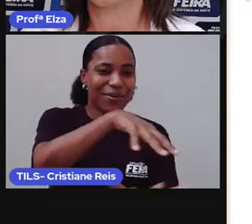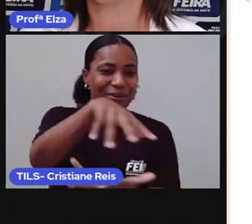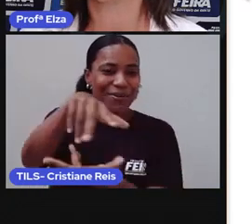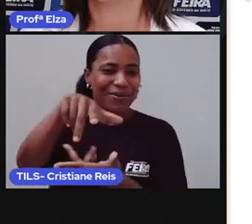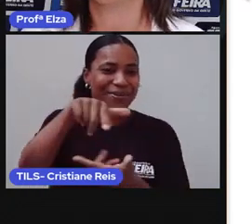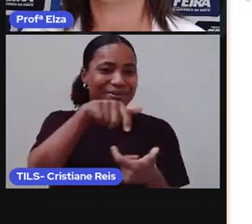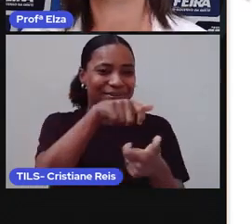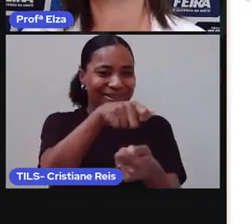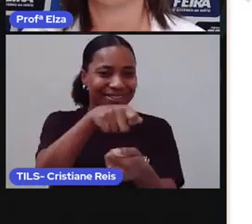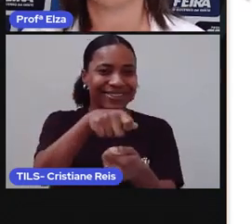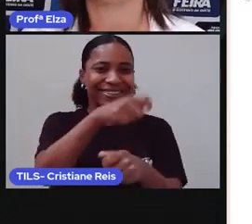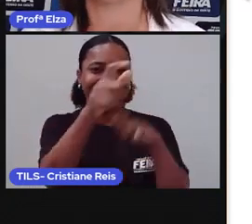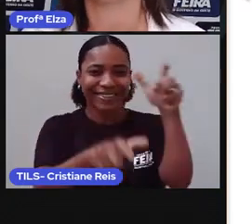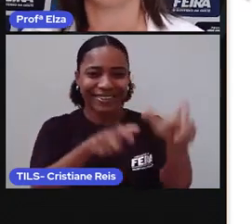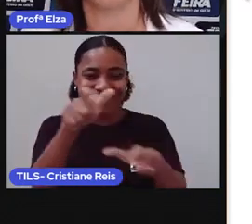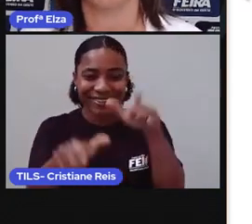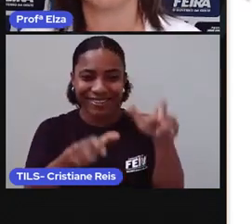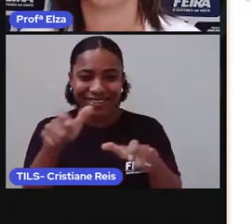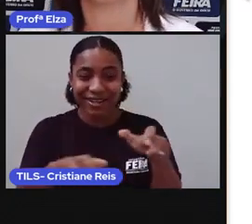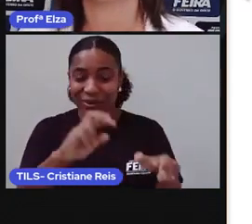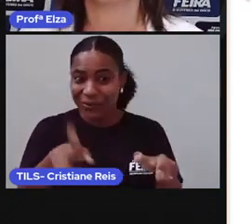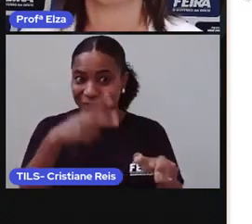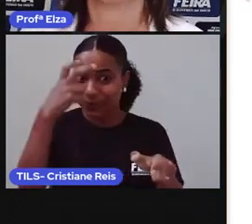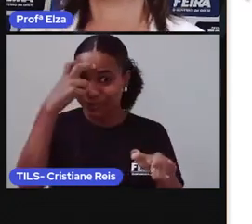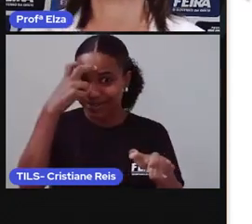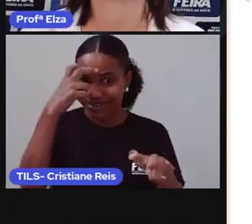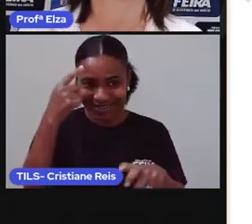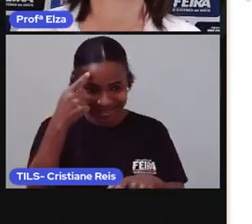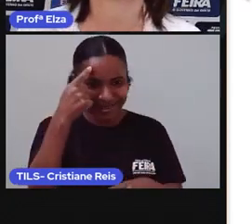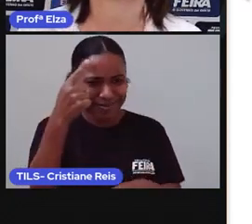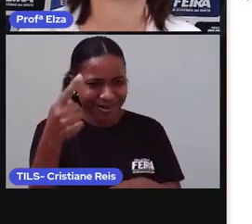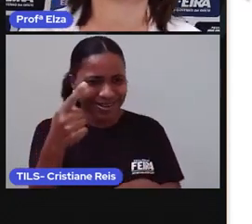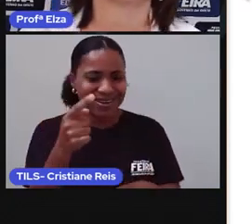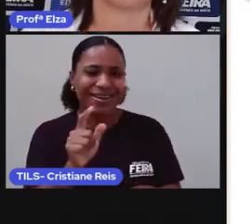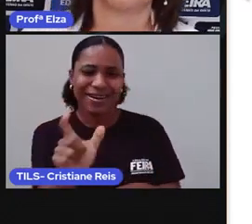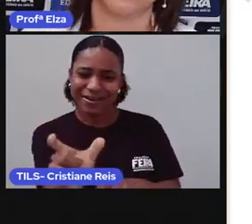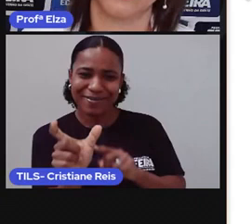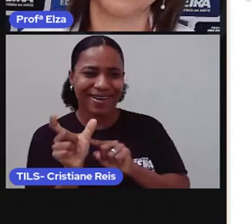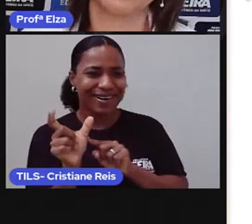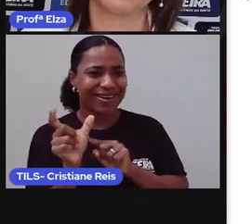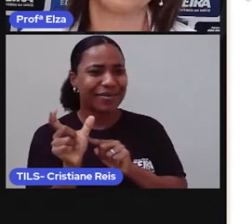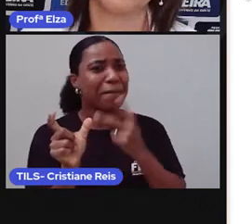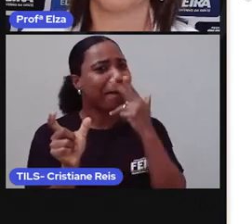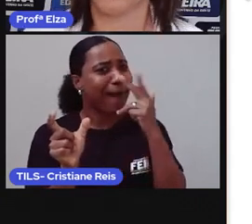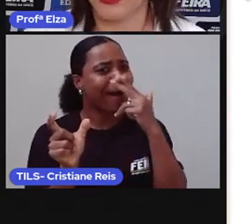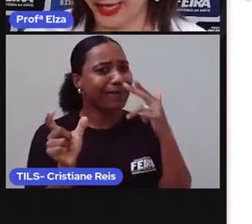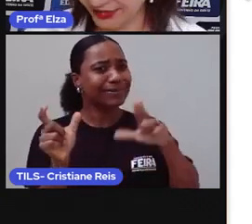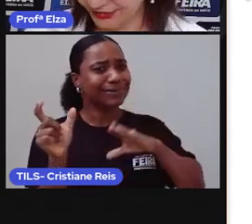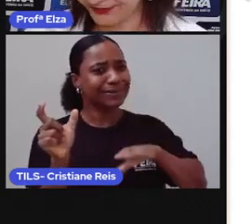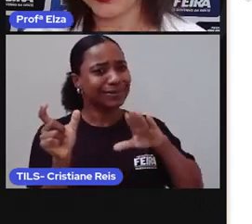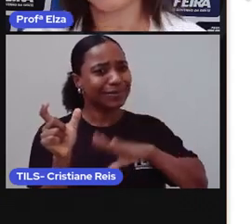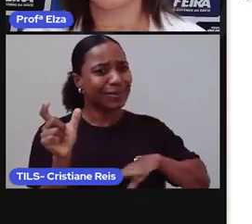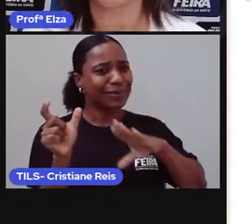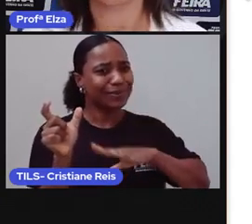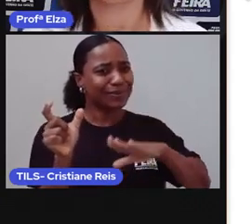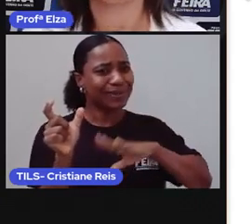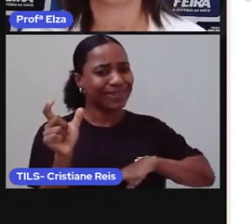que muitas palavras do inglês são parecidas com palavras de nossa língua. Não é verdade?